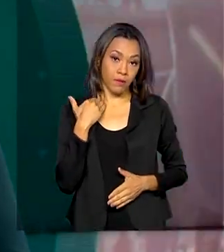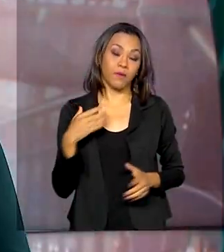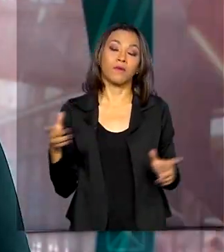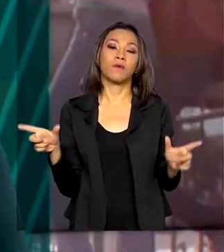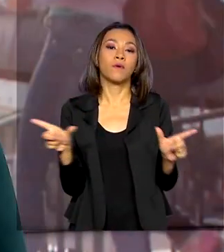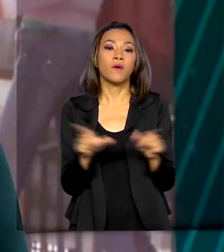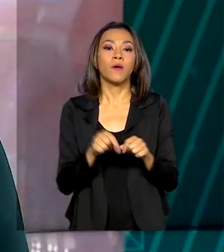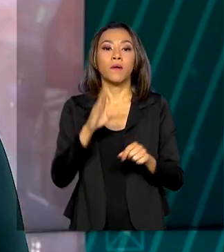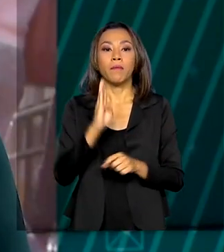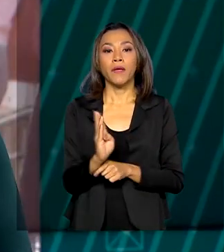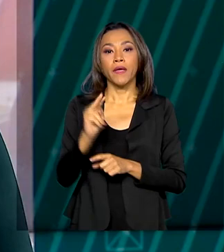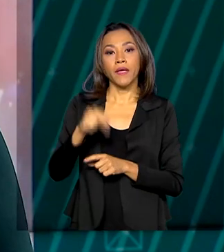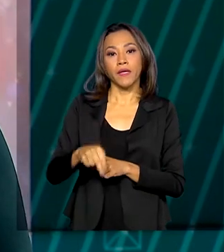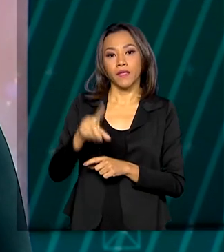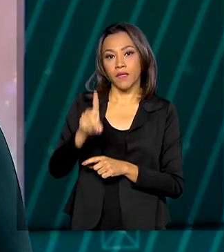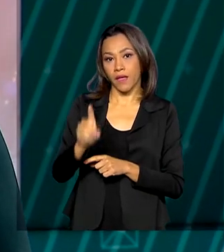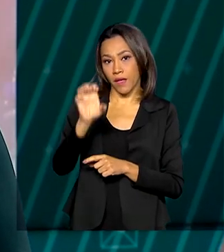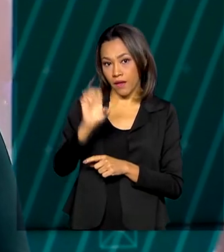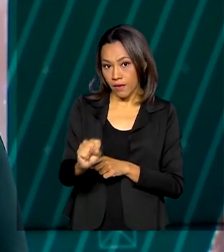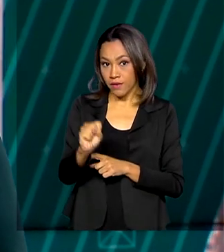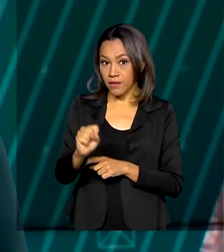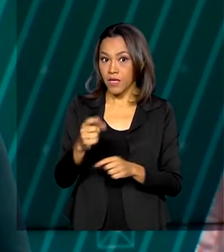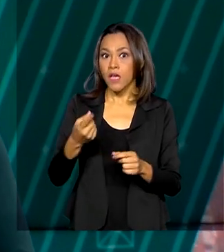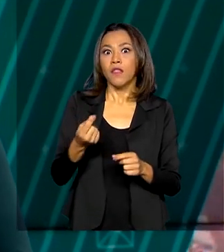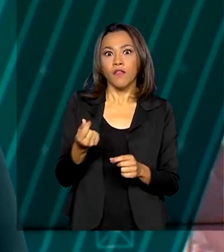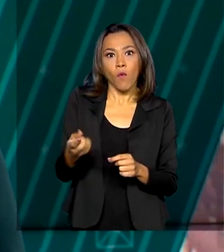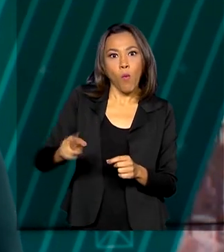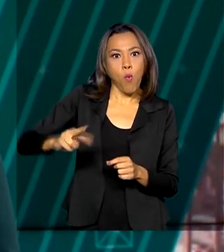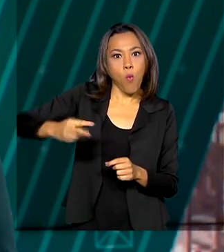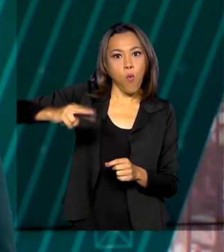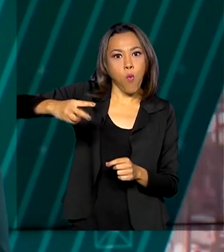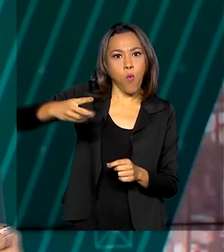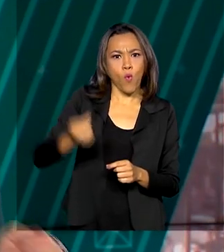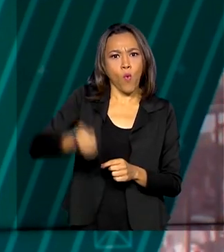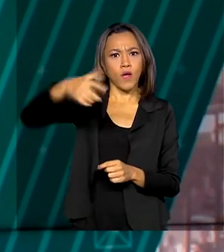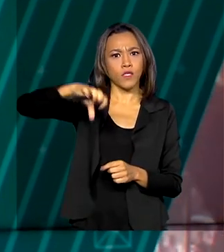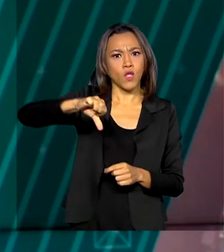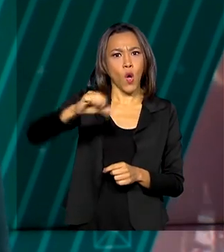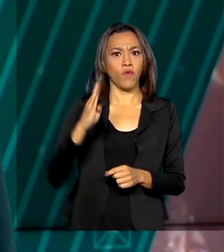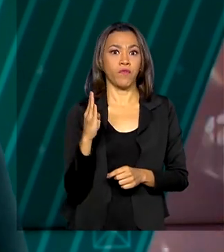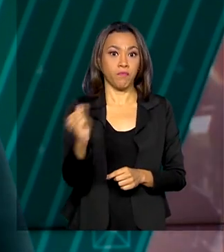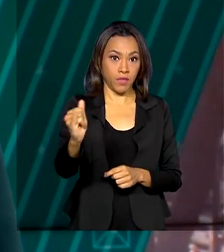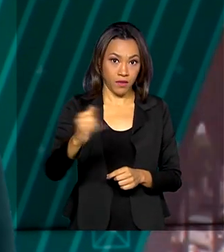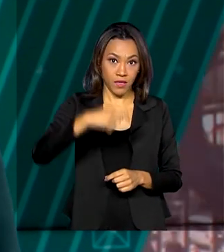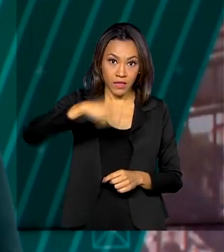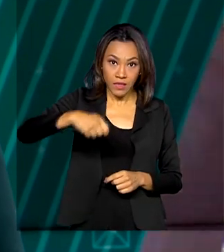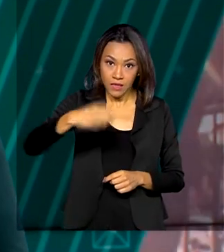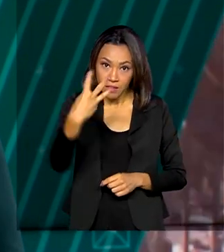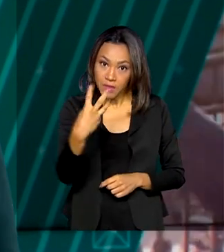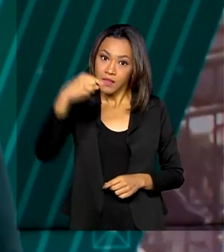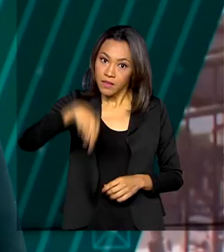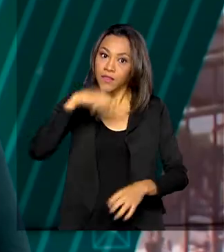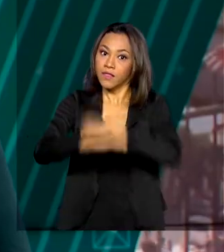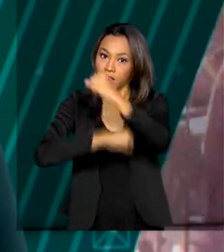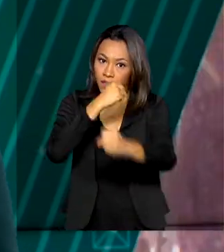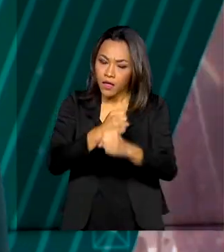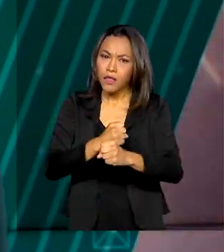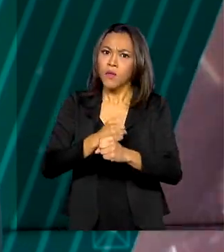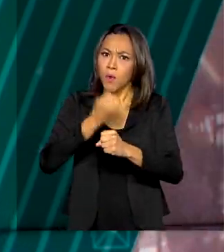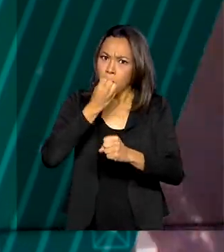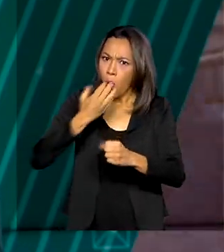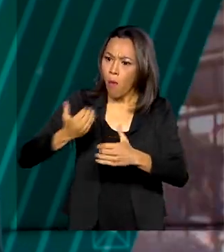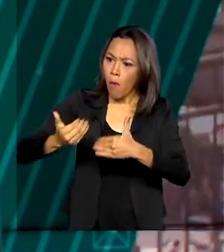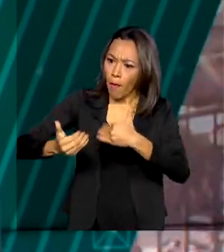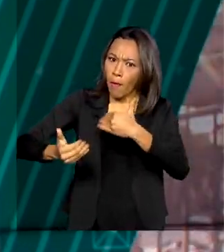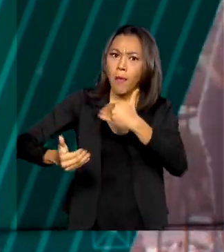Econômico e Social registrou lucro de quase 9 bilhões de reais no terceiro trimestre deste ano. O desempenho foi resultado